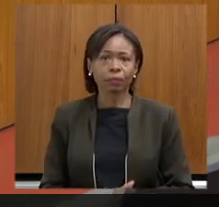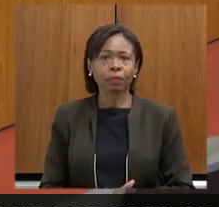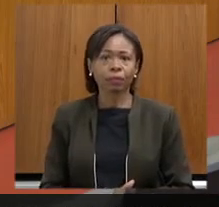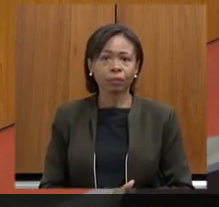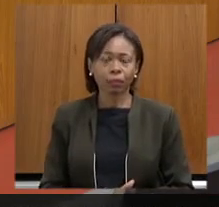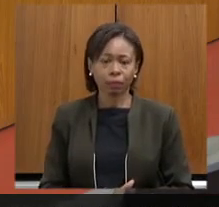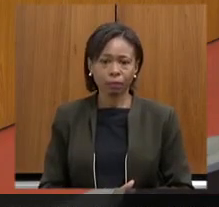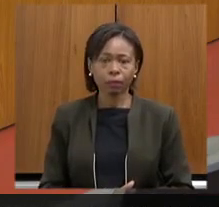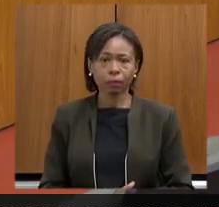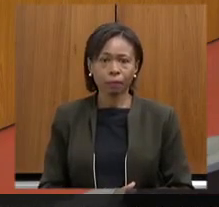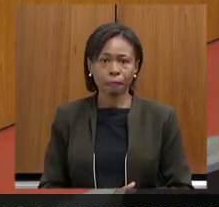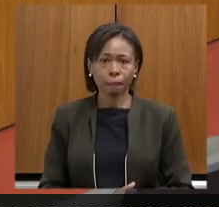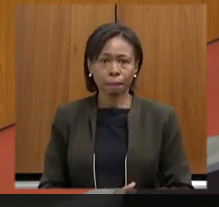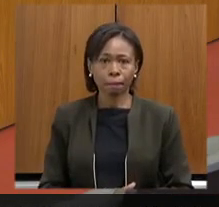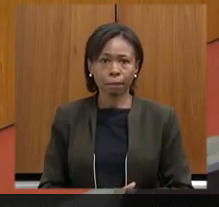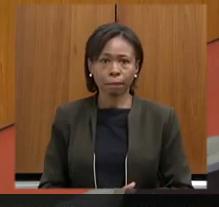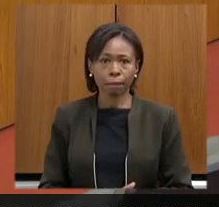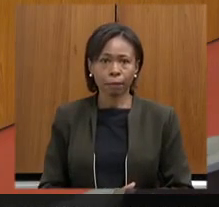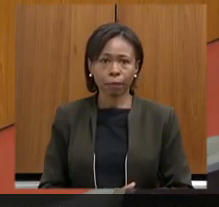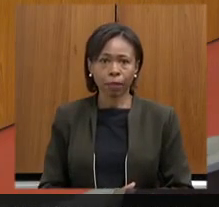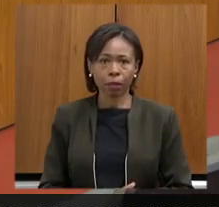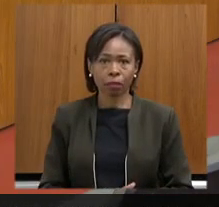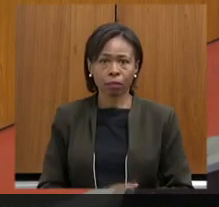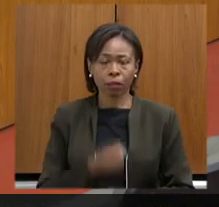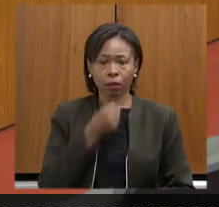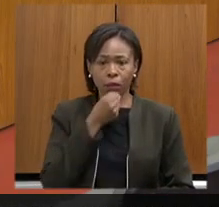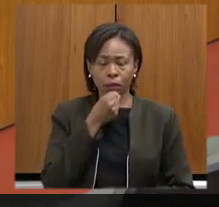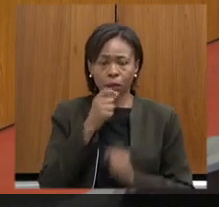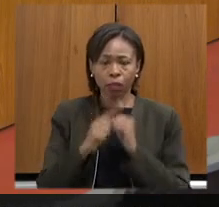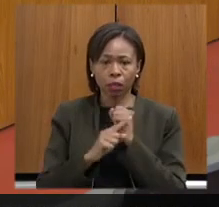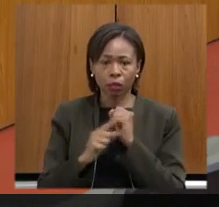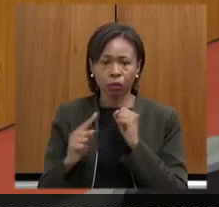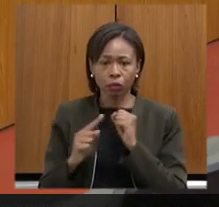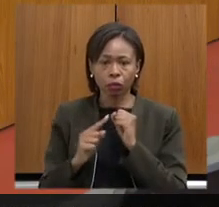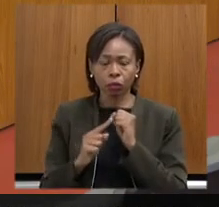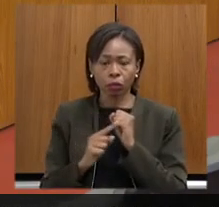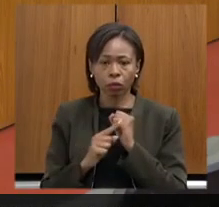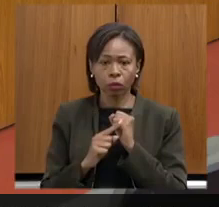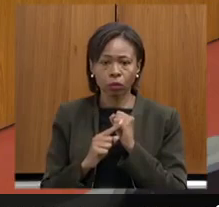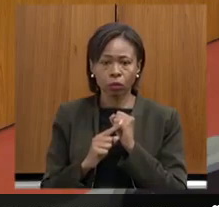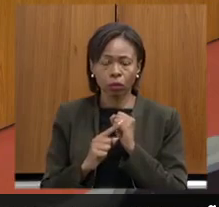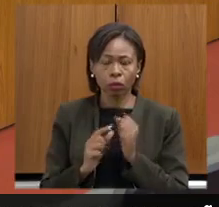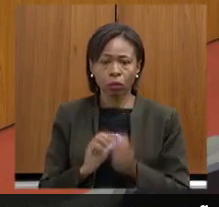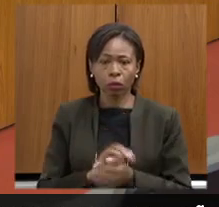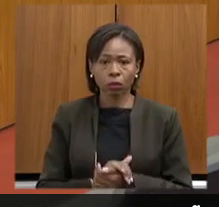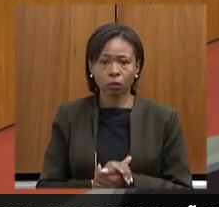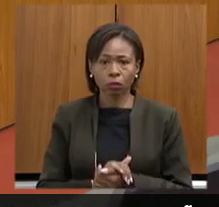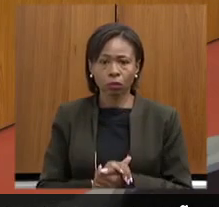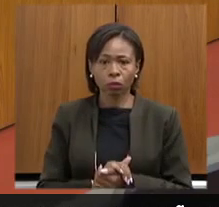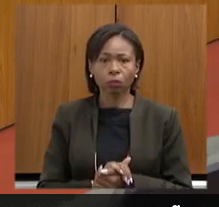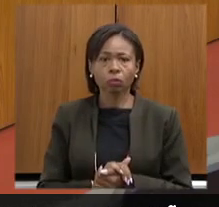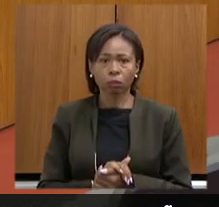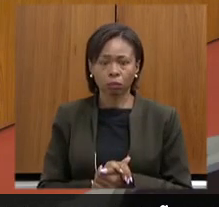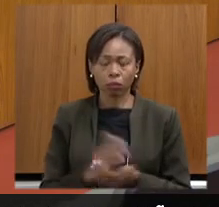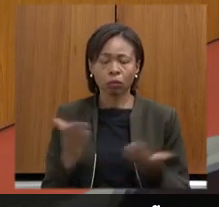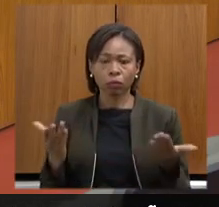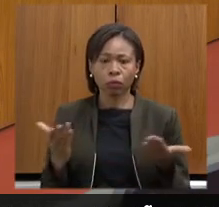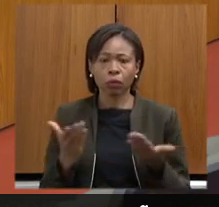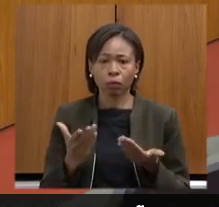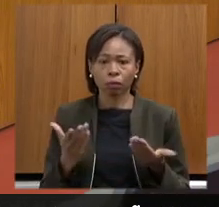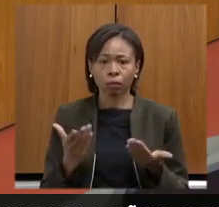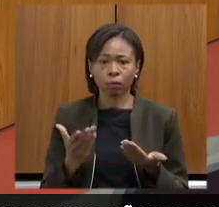tá seu seu áudio tá desligado deputado consegue me ouvir direitinho agora sim